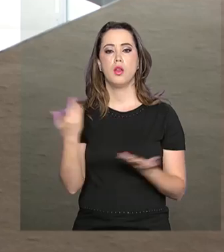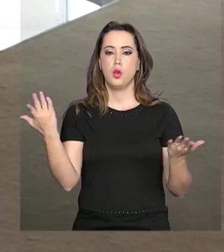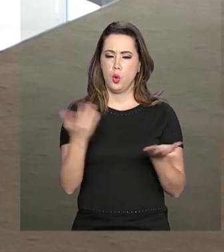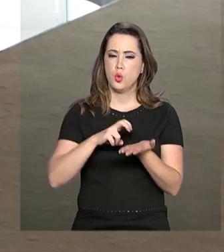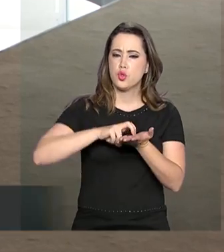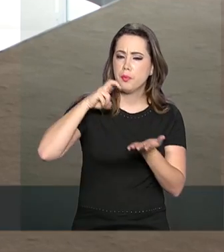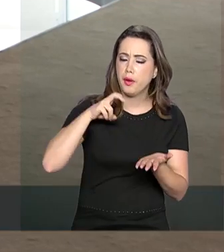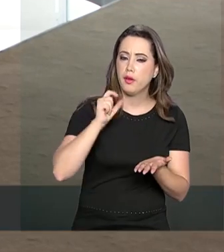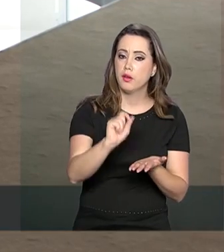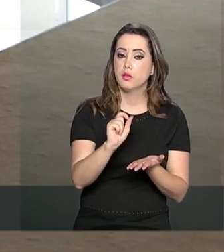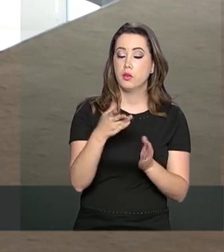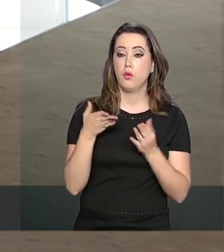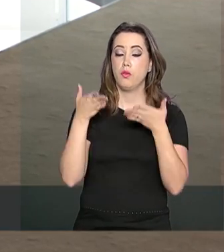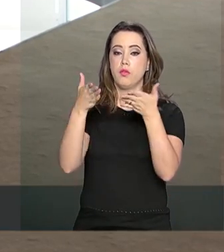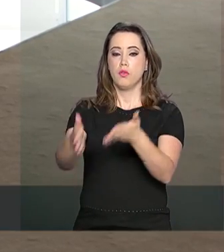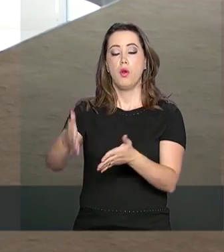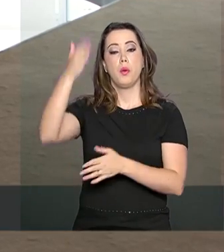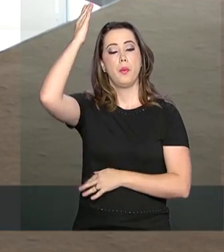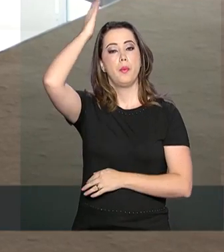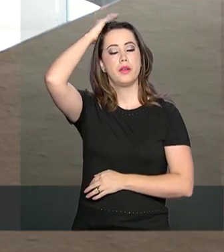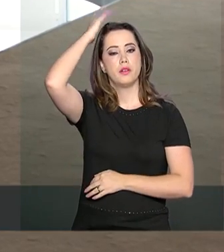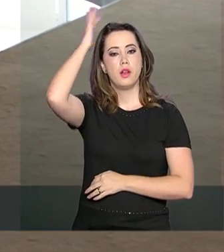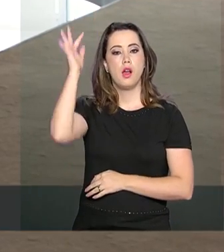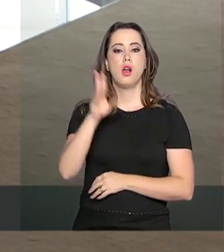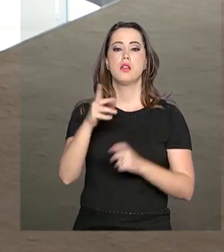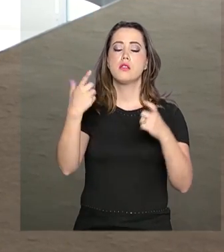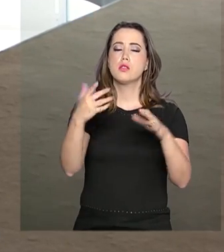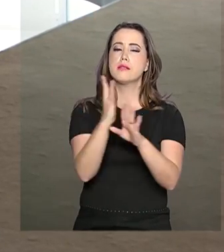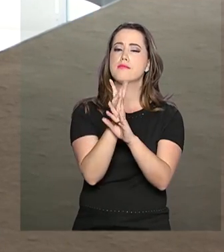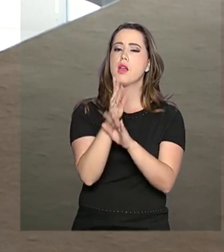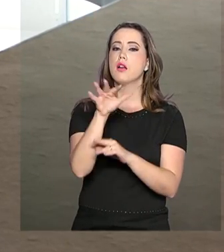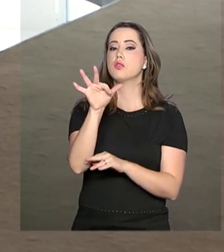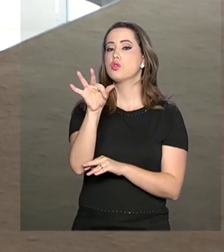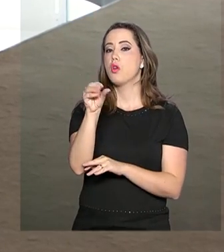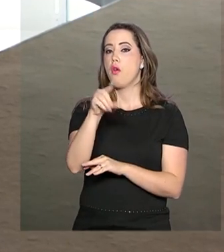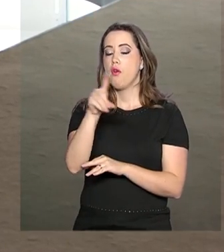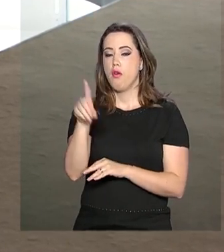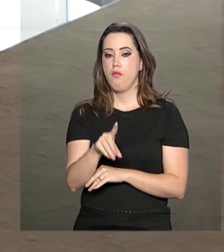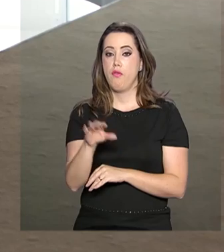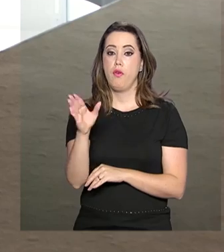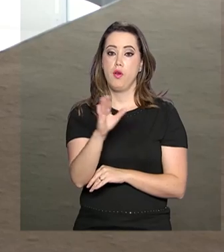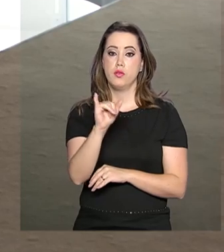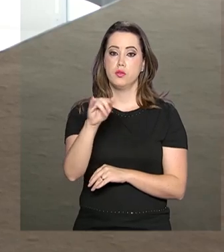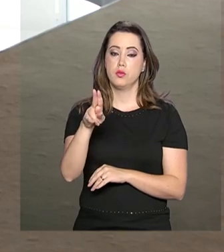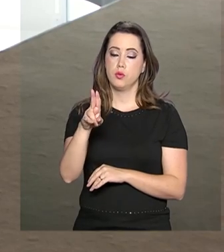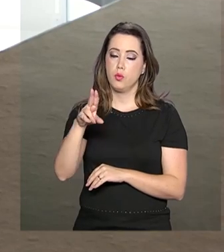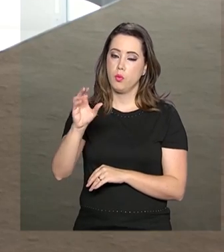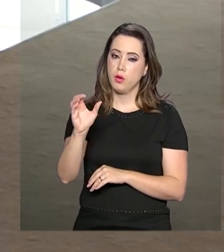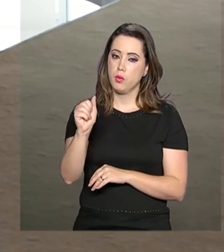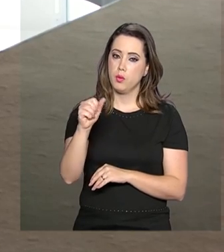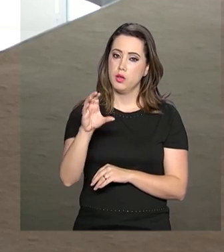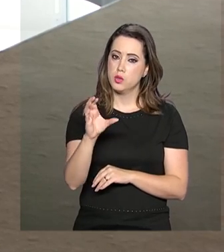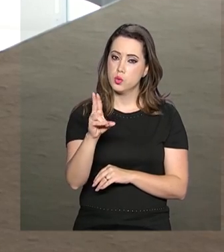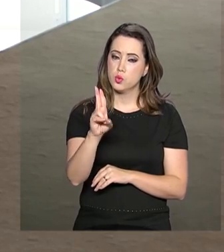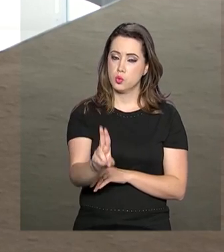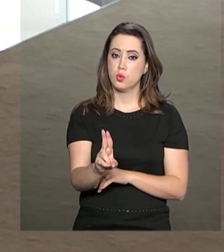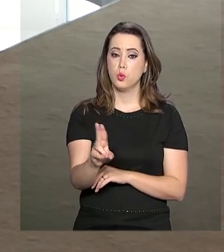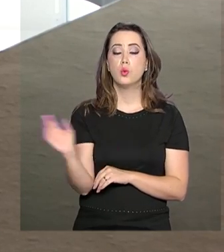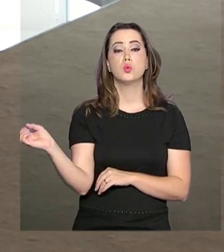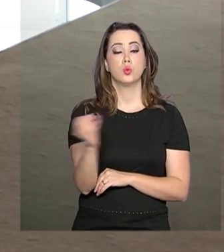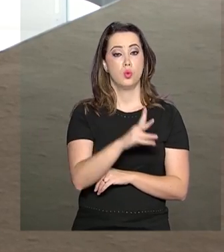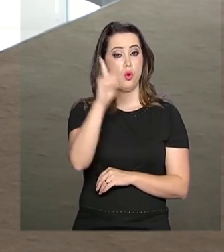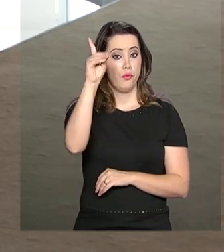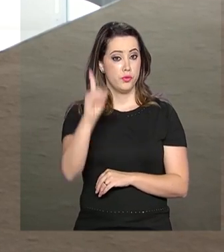foi na manhã de hoje a Foz do Iguaçu, no Paraná, para participar da cerimônia de posse do novo diretor-presidente